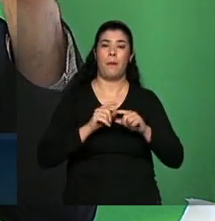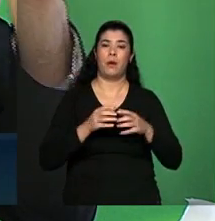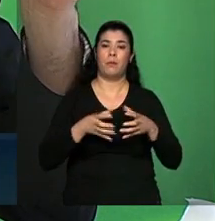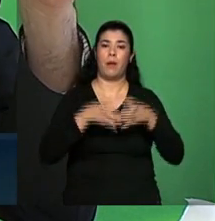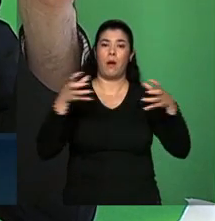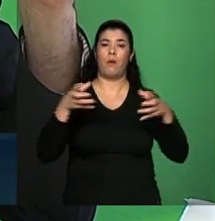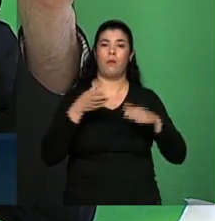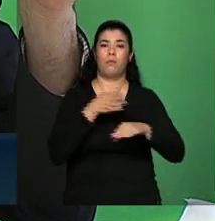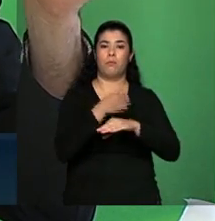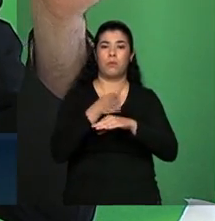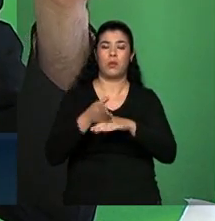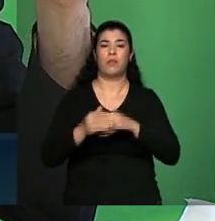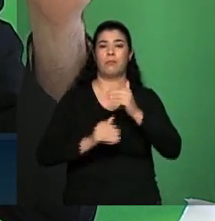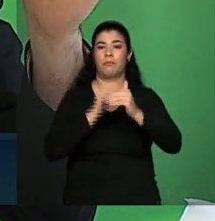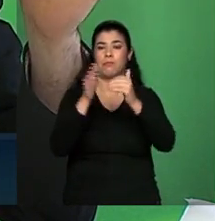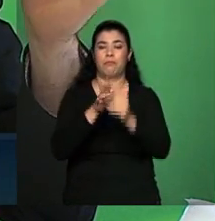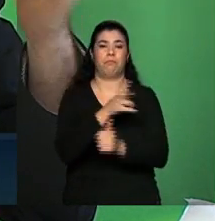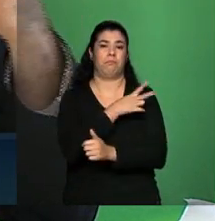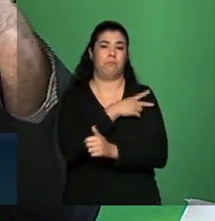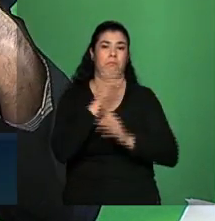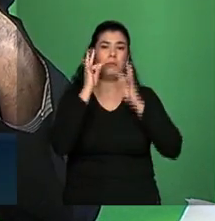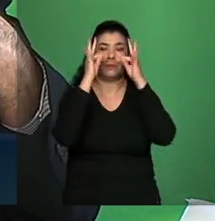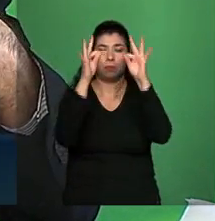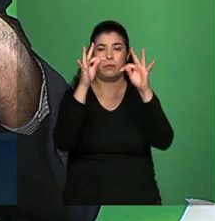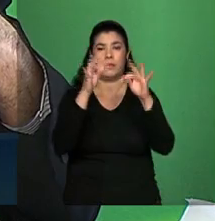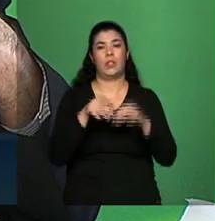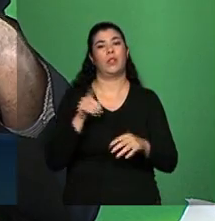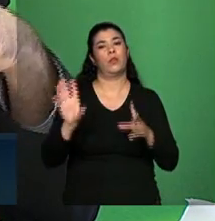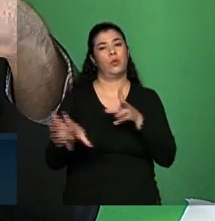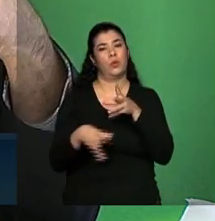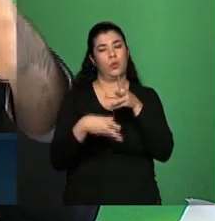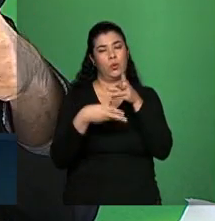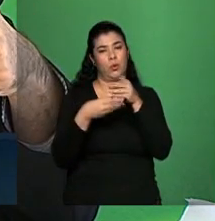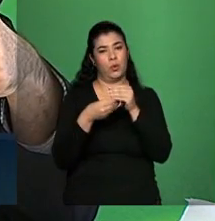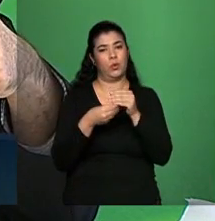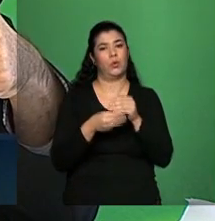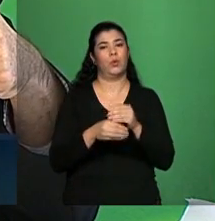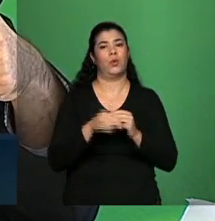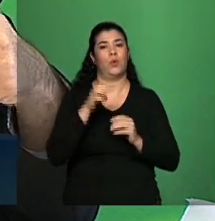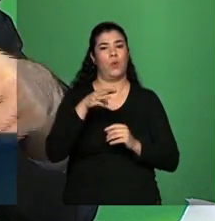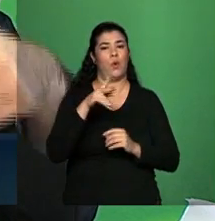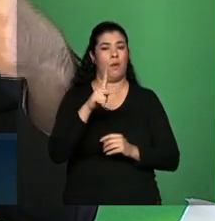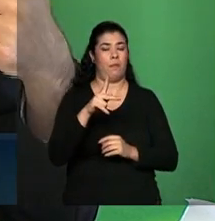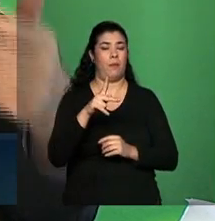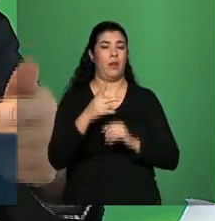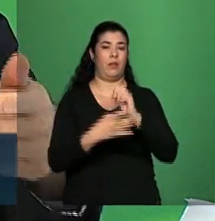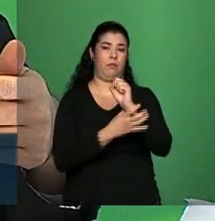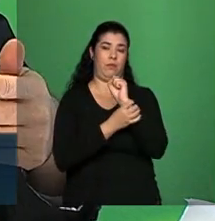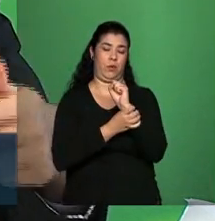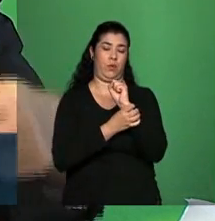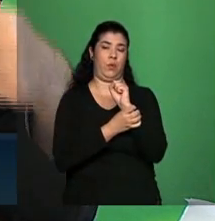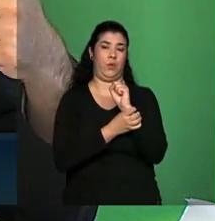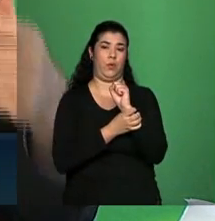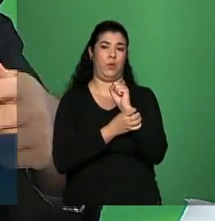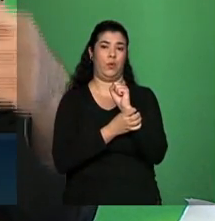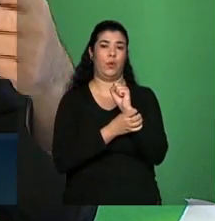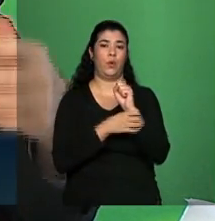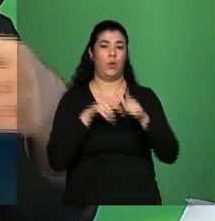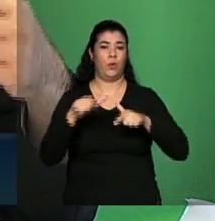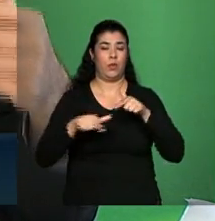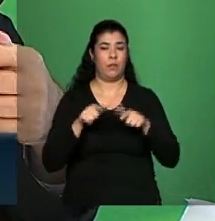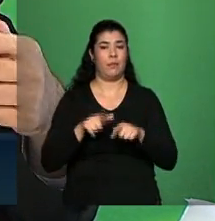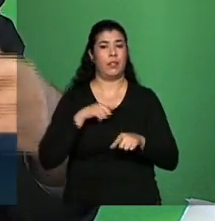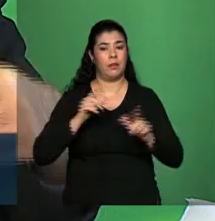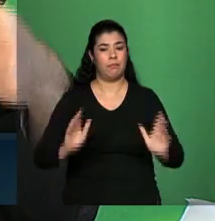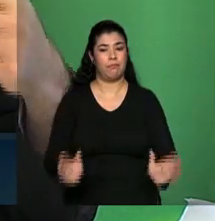técnico. Isto aqui é feito, assim como as outras medidas que foram feitas, até do próprio seguro-desemprego, para dar estímulo, para ter mais